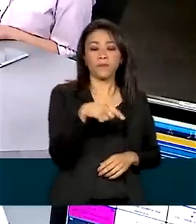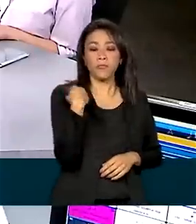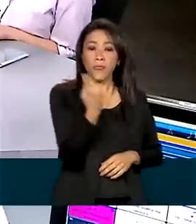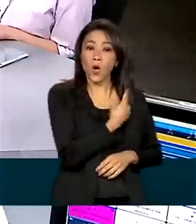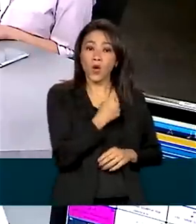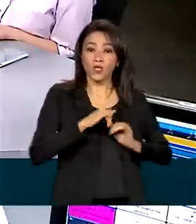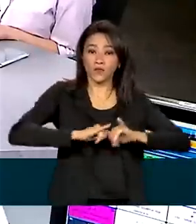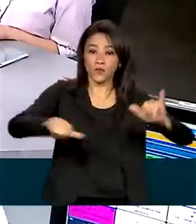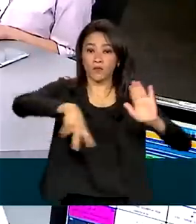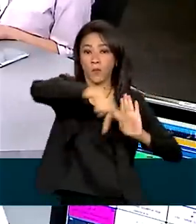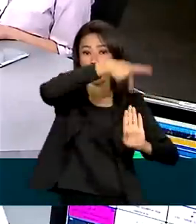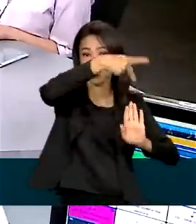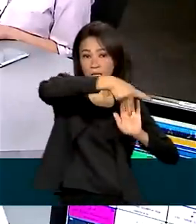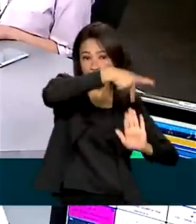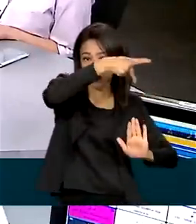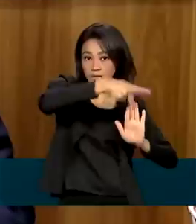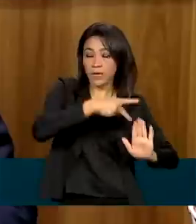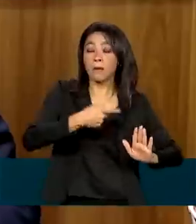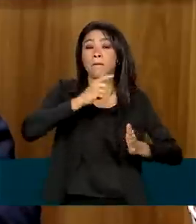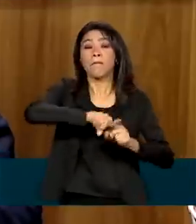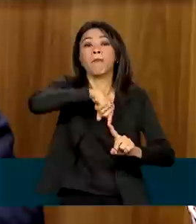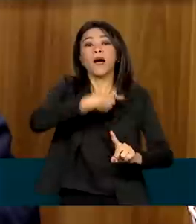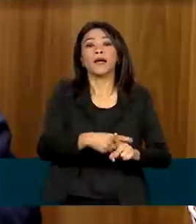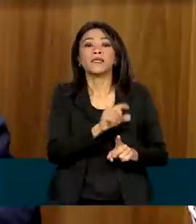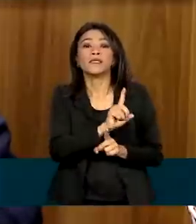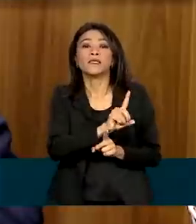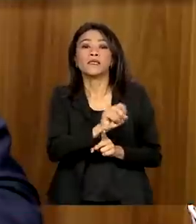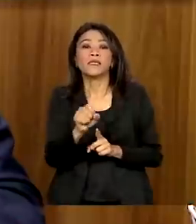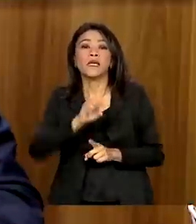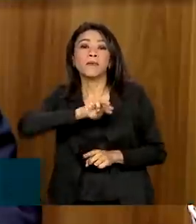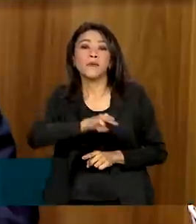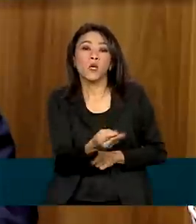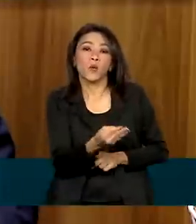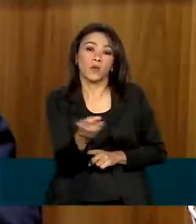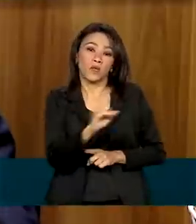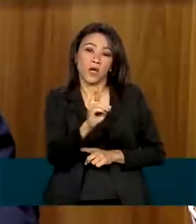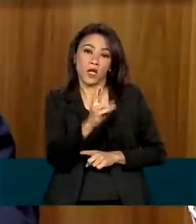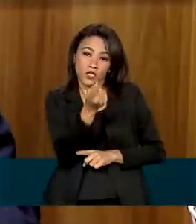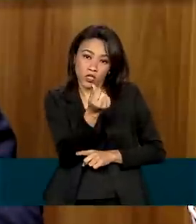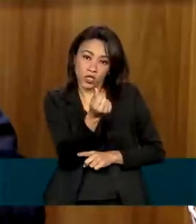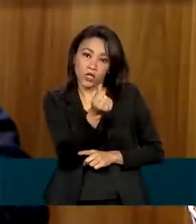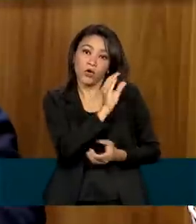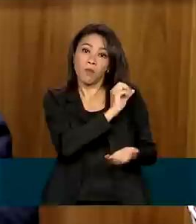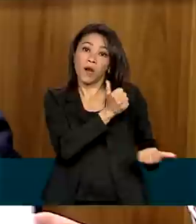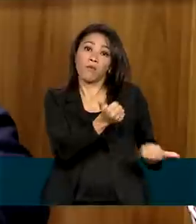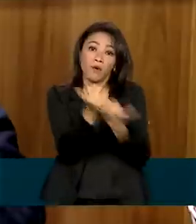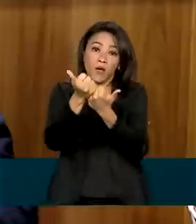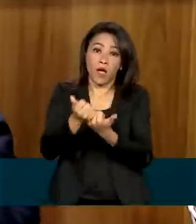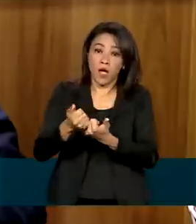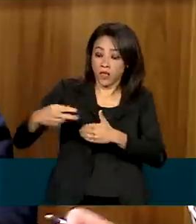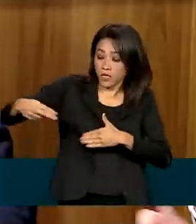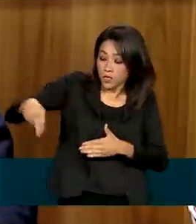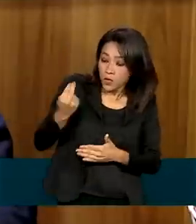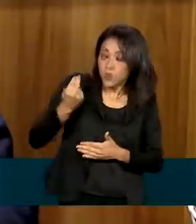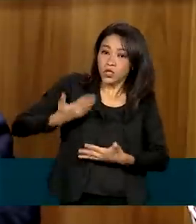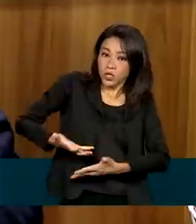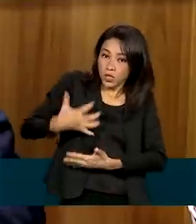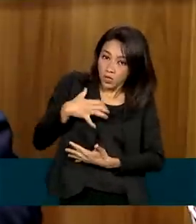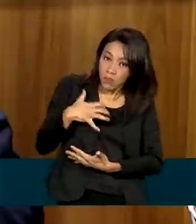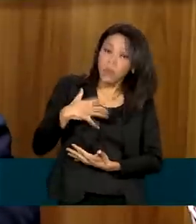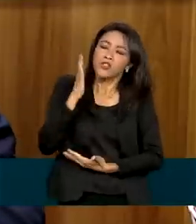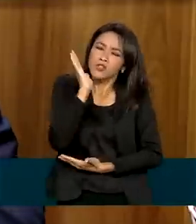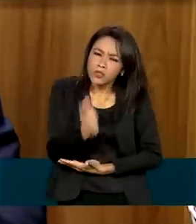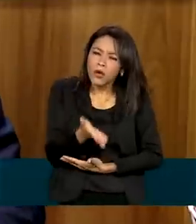alocando mais 100 milhões de reais para as cirurgias de reconstrução mamária. Essas cirurgias já estão disponíveis